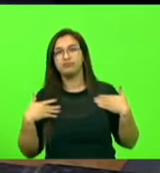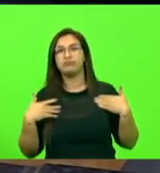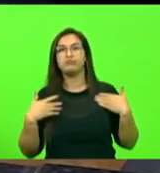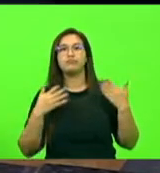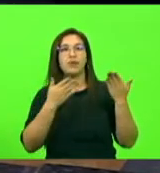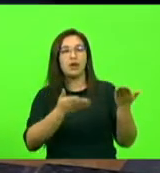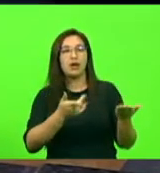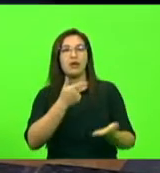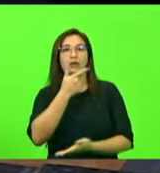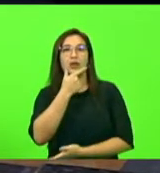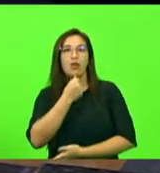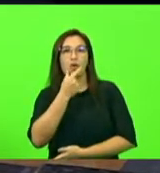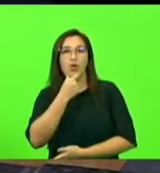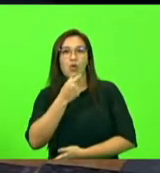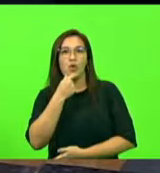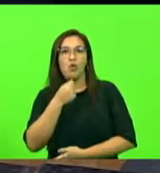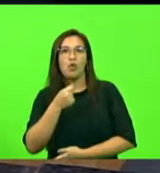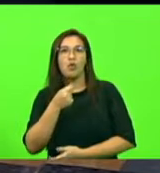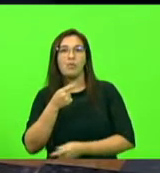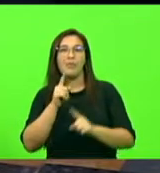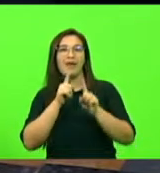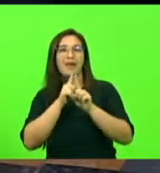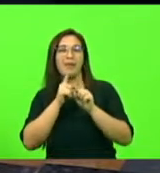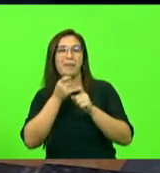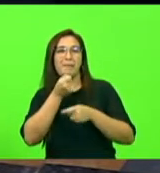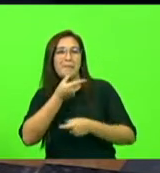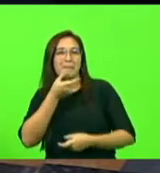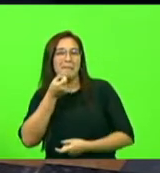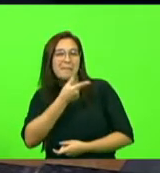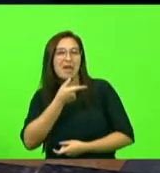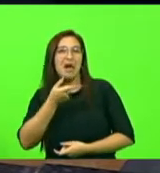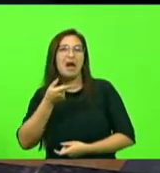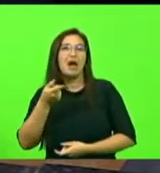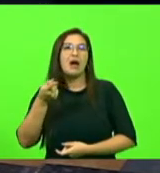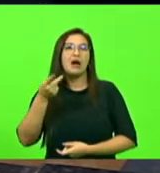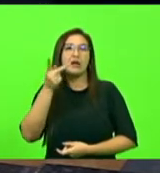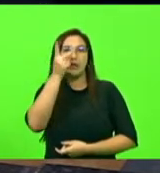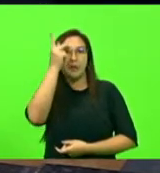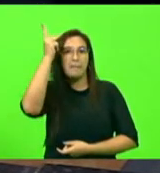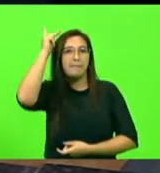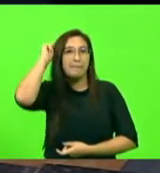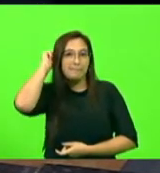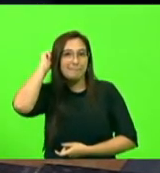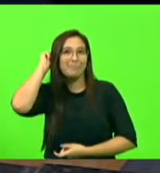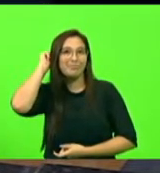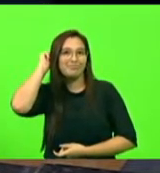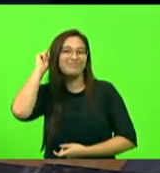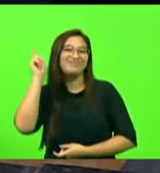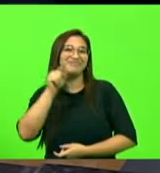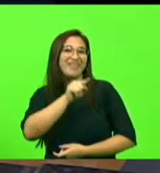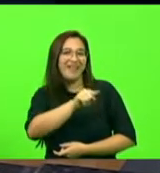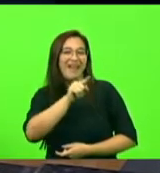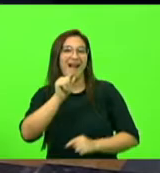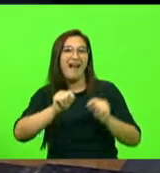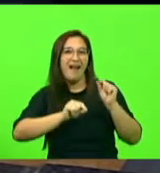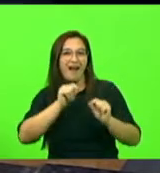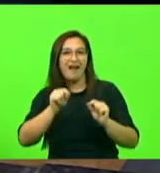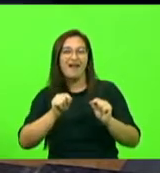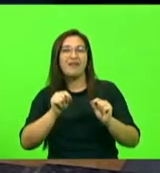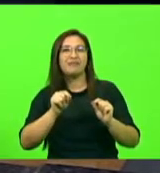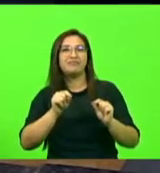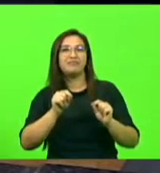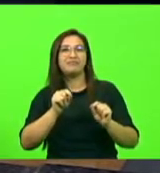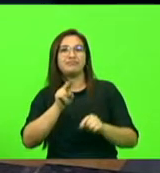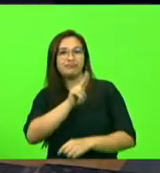comediante, ator, Paulo Augusto, e que tem como nome esta lei.